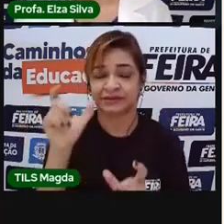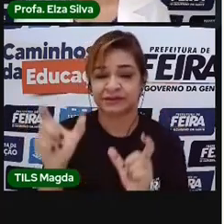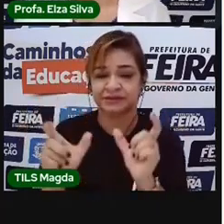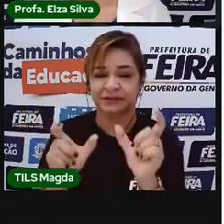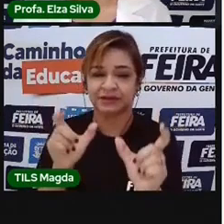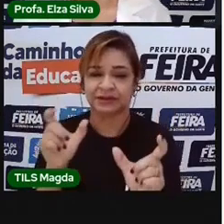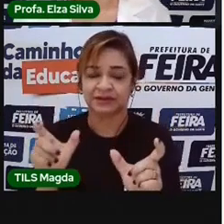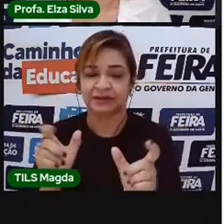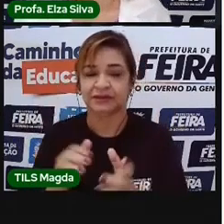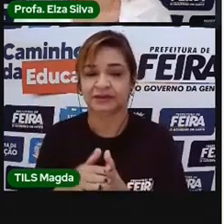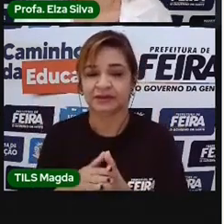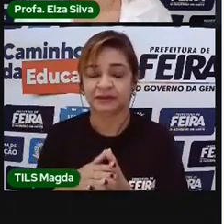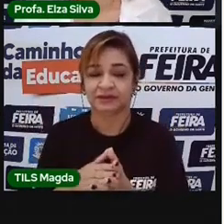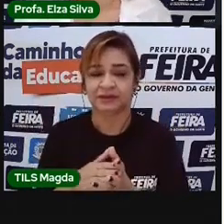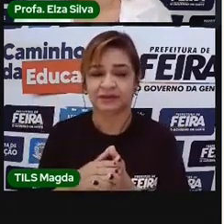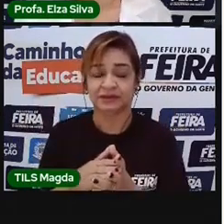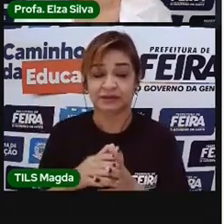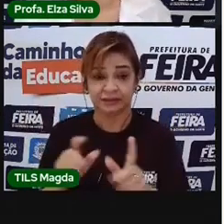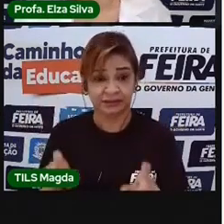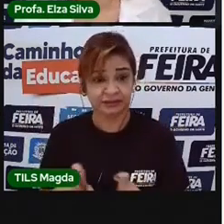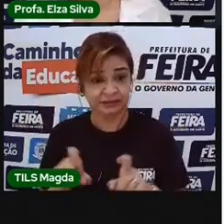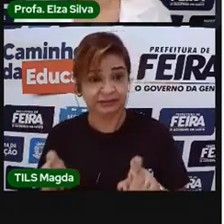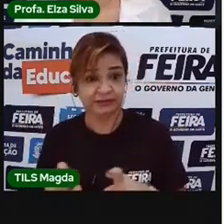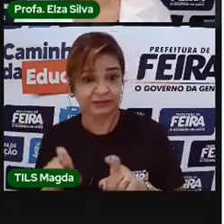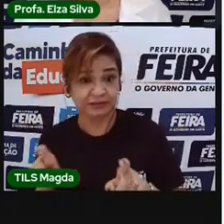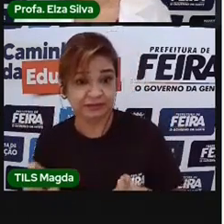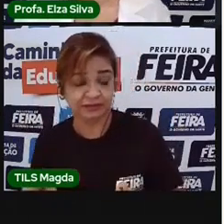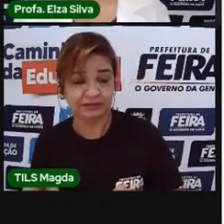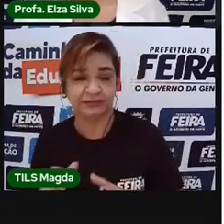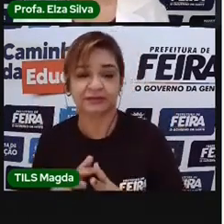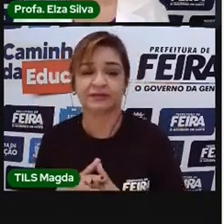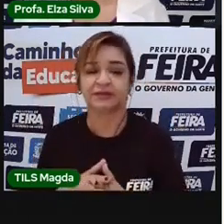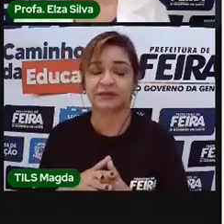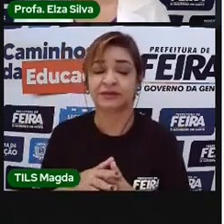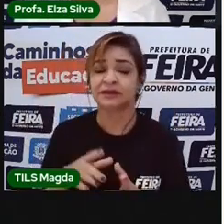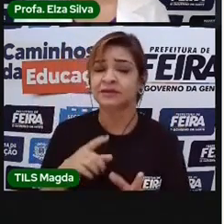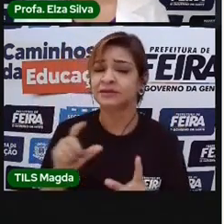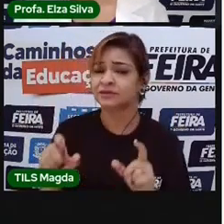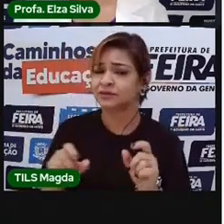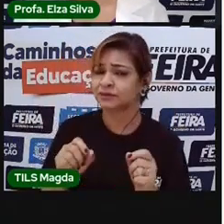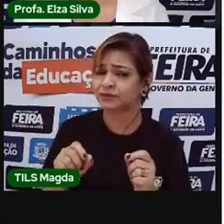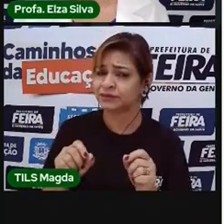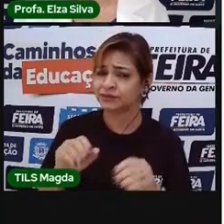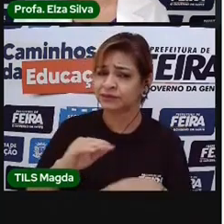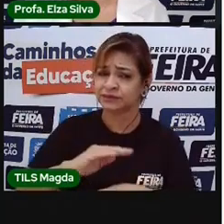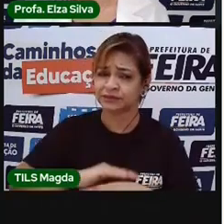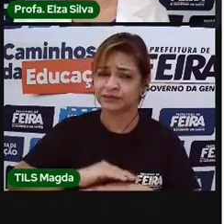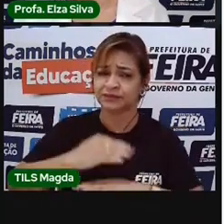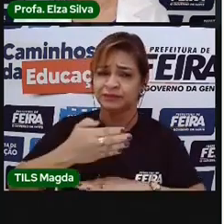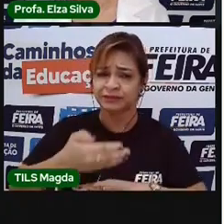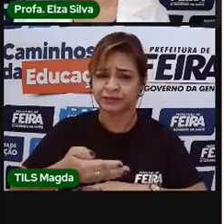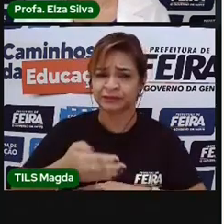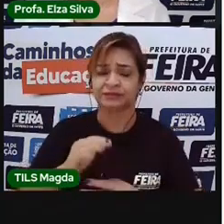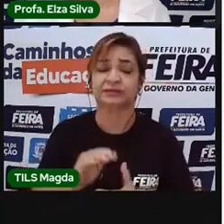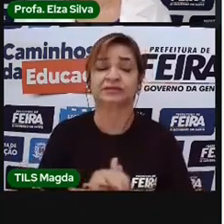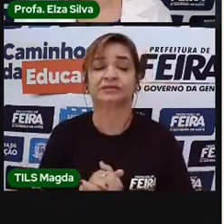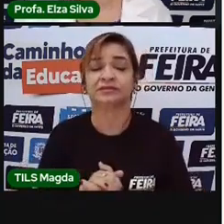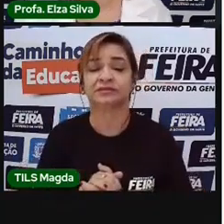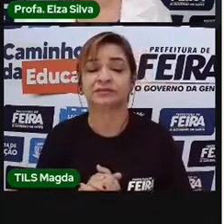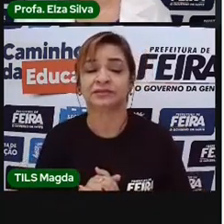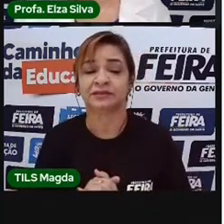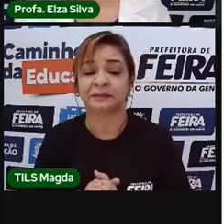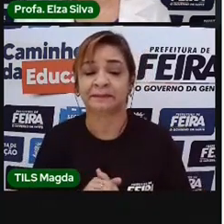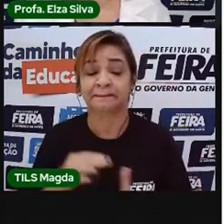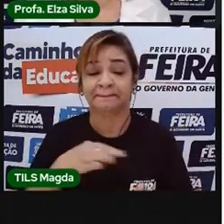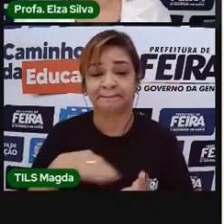campo da informática, Computer, nós temos Tablet, Notebook, E